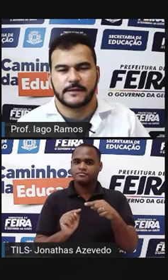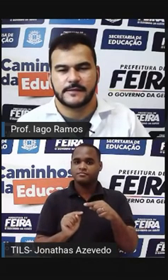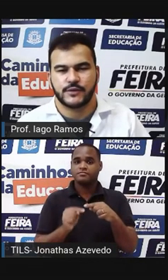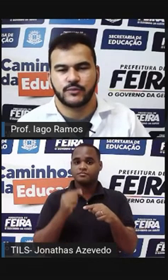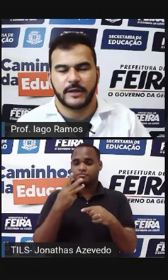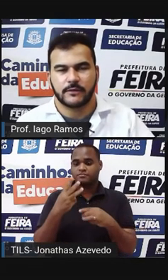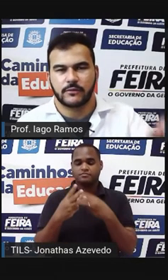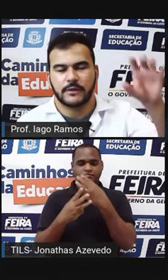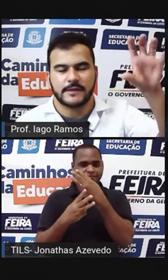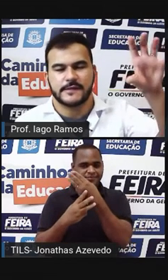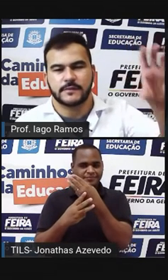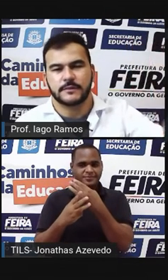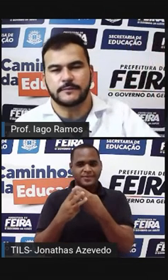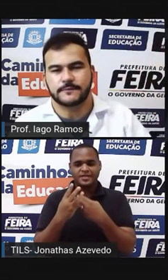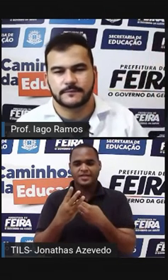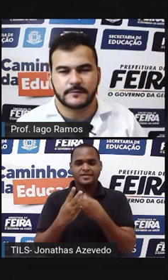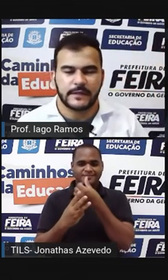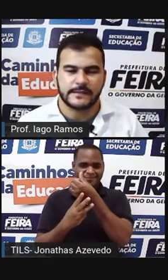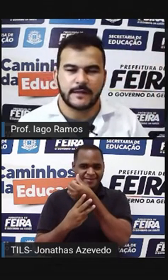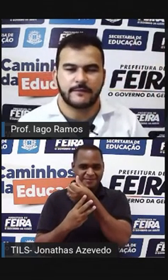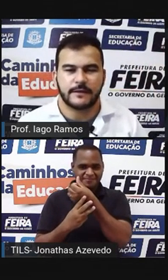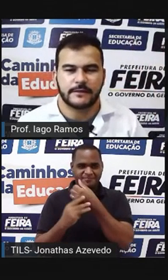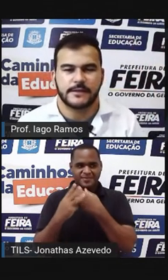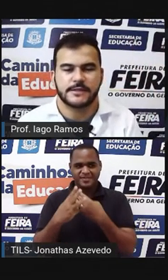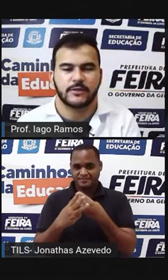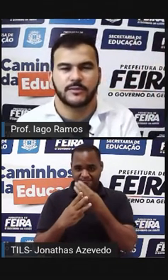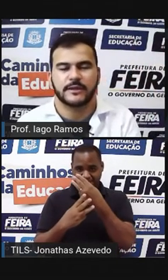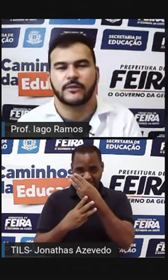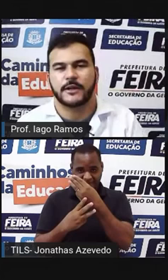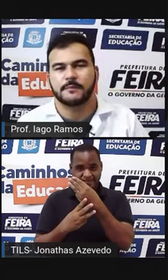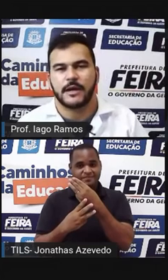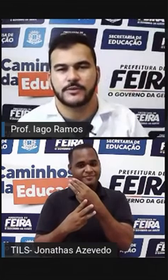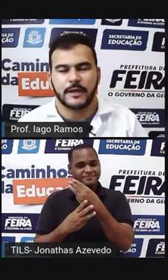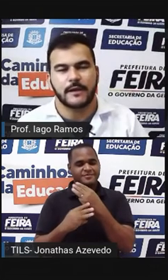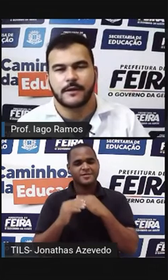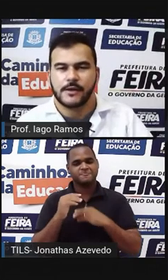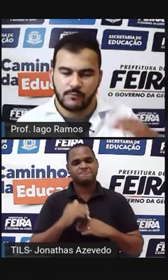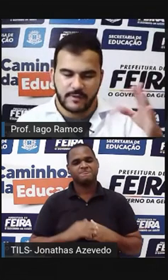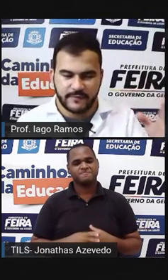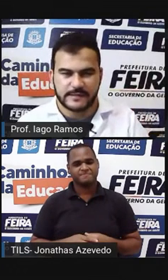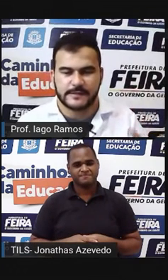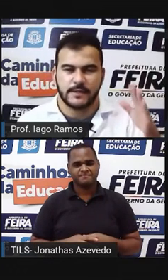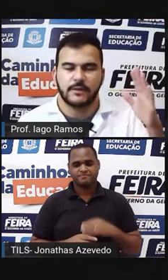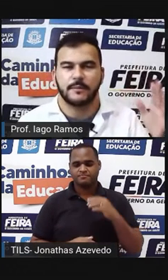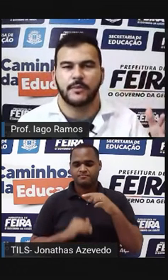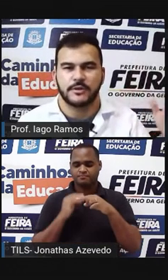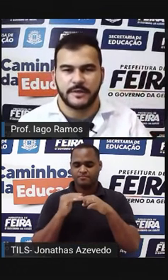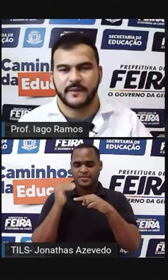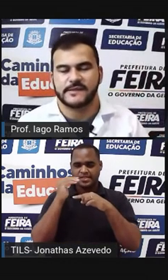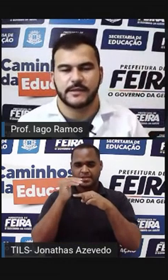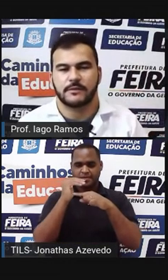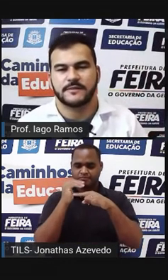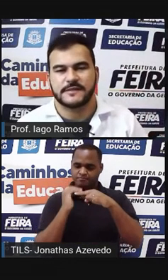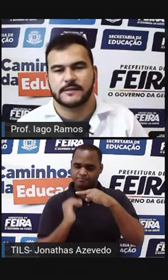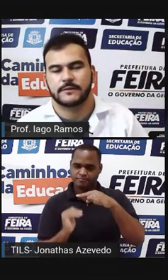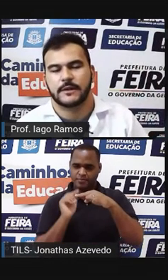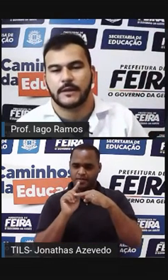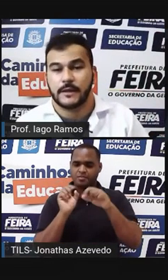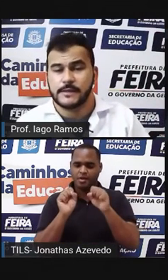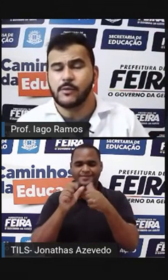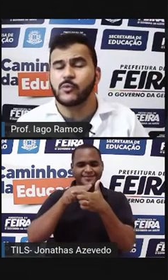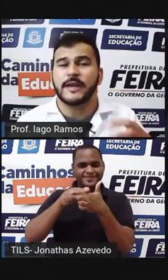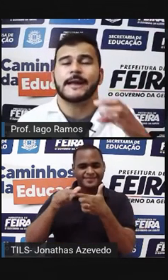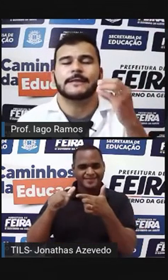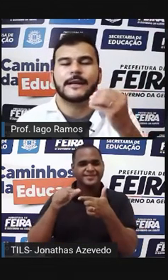elevado a 6 numerador Lá em cima 3 elevado a 3 denominador aqui embaixo Tá? Uma fração ela pode representar uma divisão